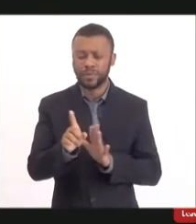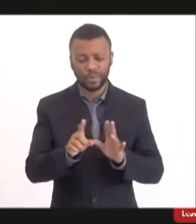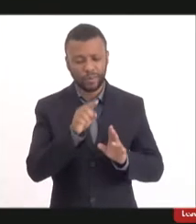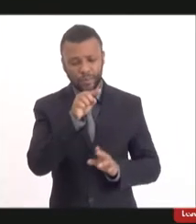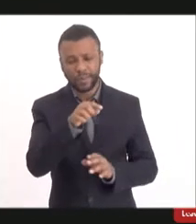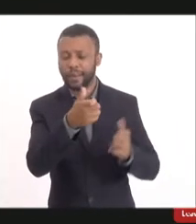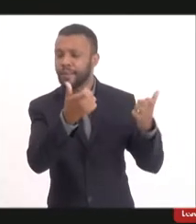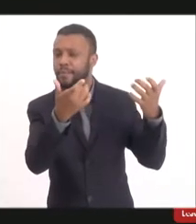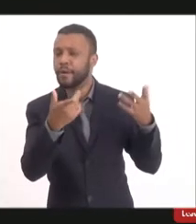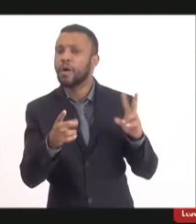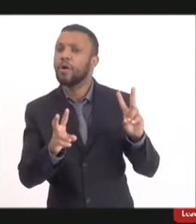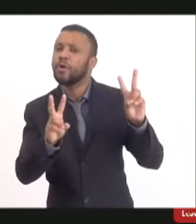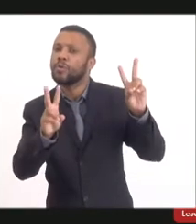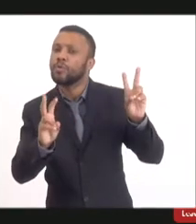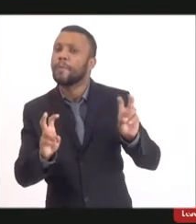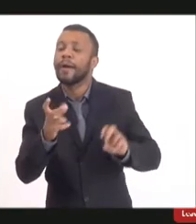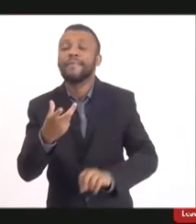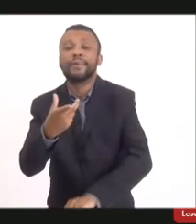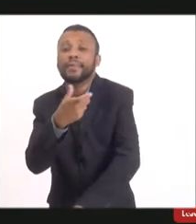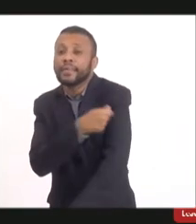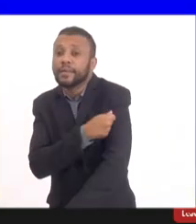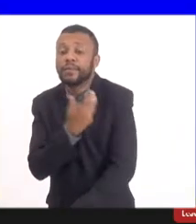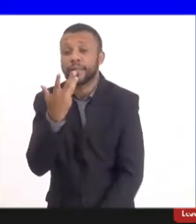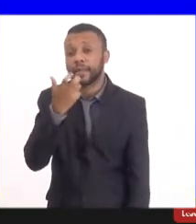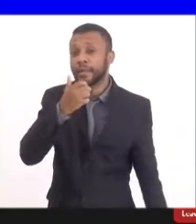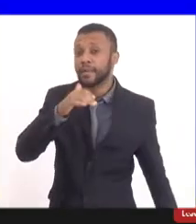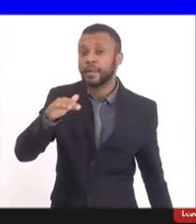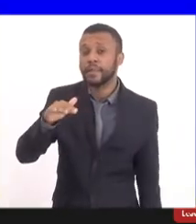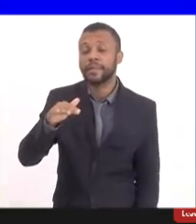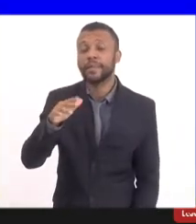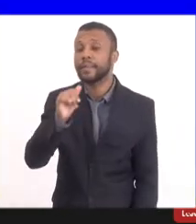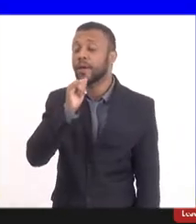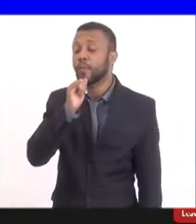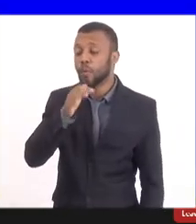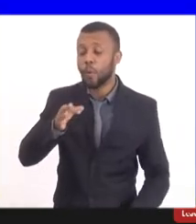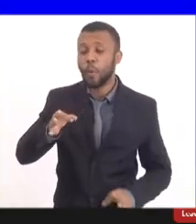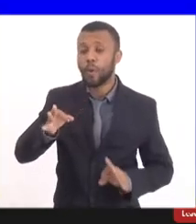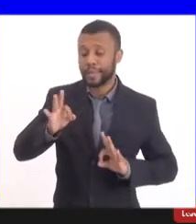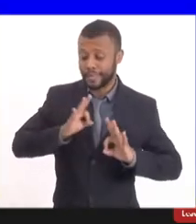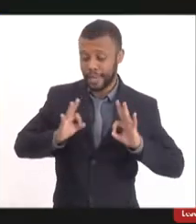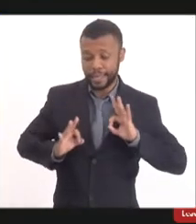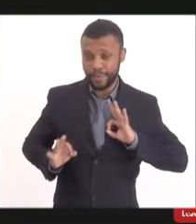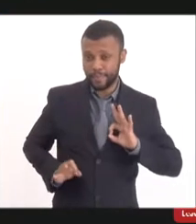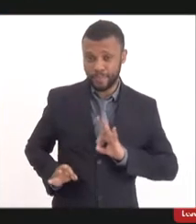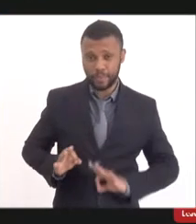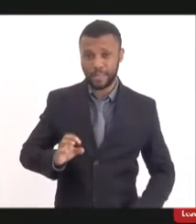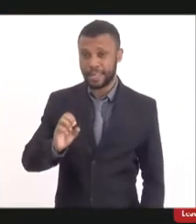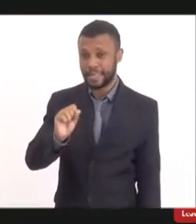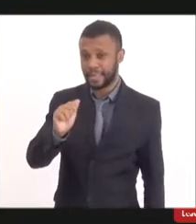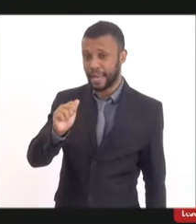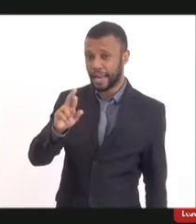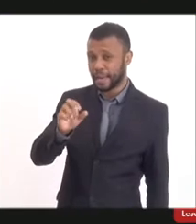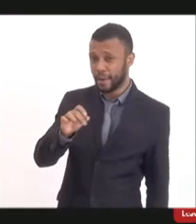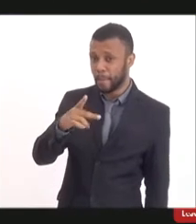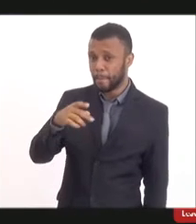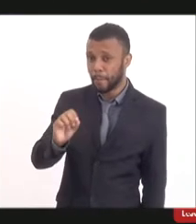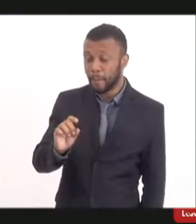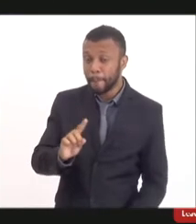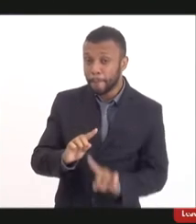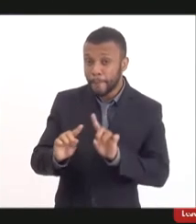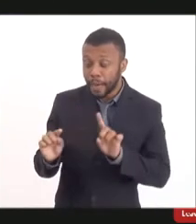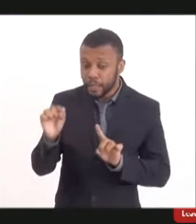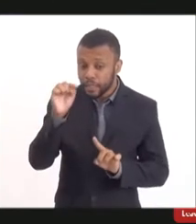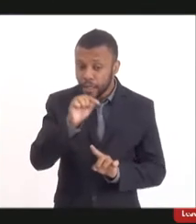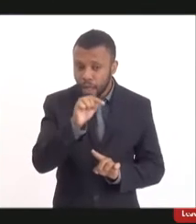sobre a vacinação das crianças, por exemplo, do sarampo. Mas na vacina do sarampo, por exemplo, não havia